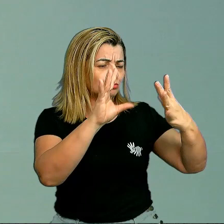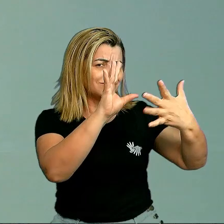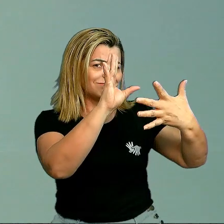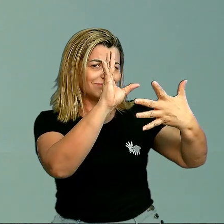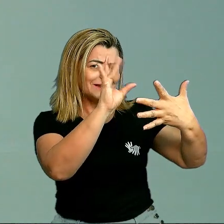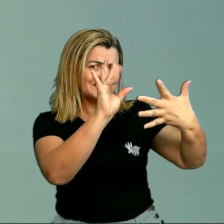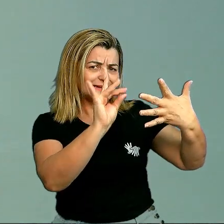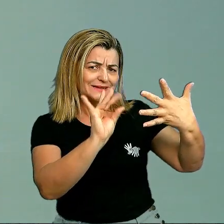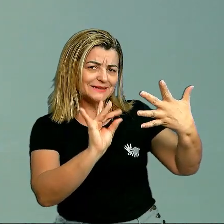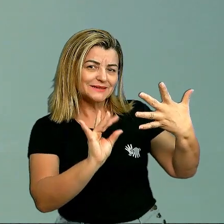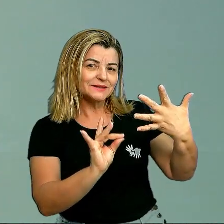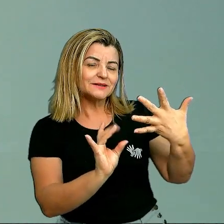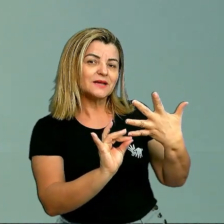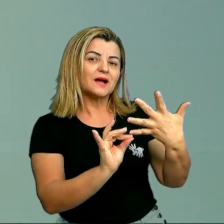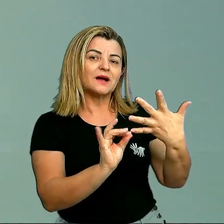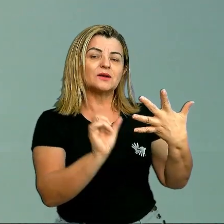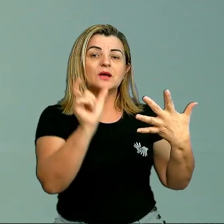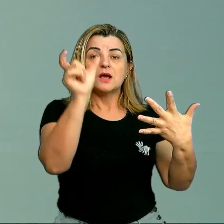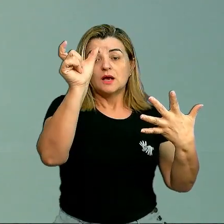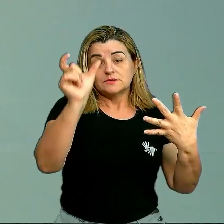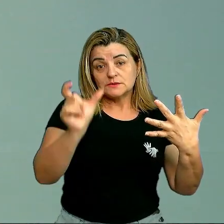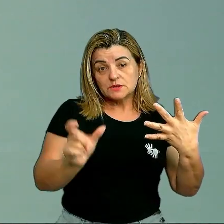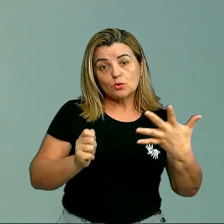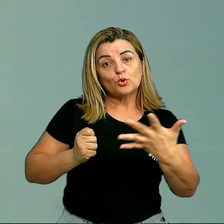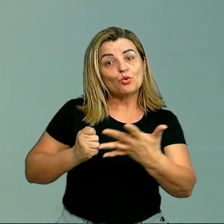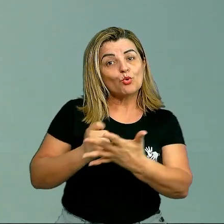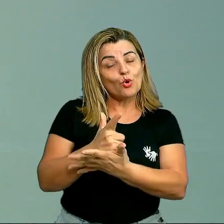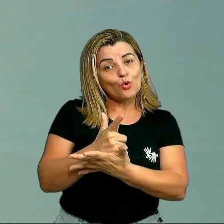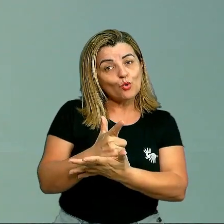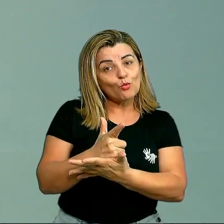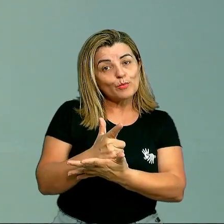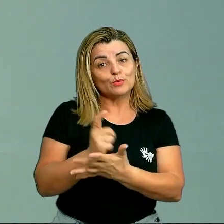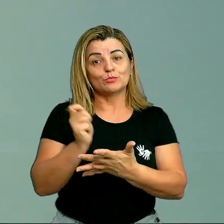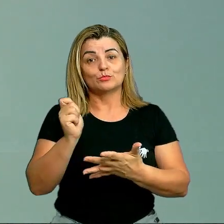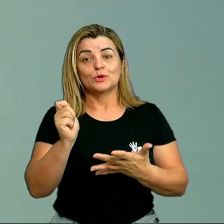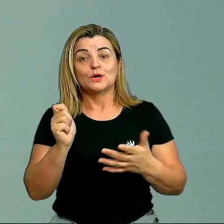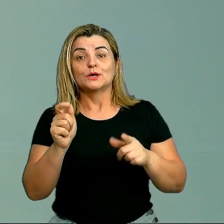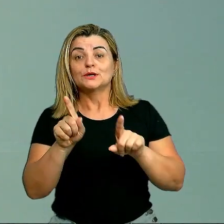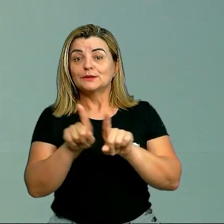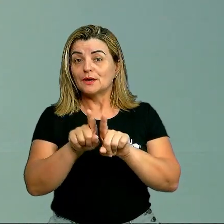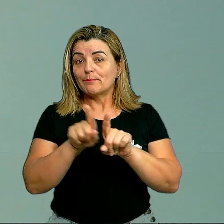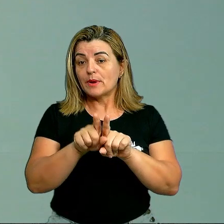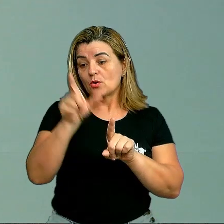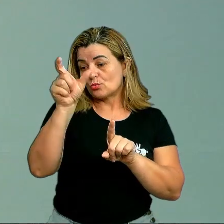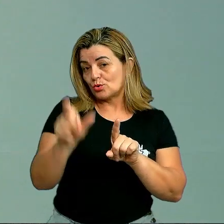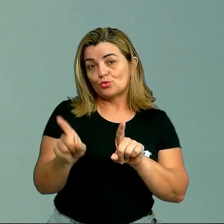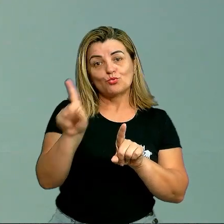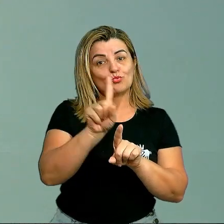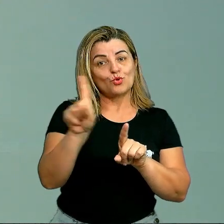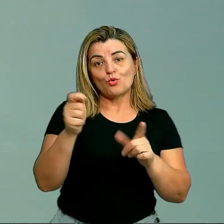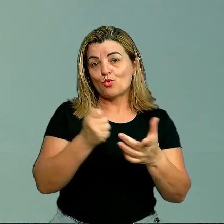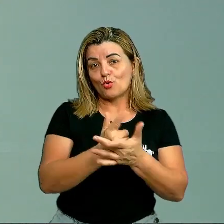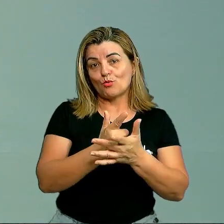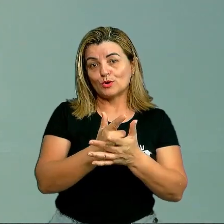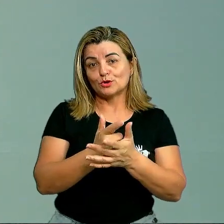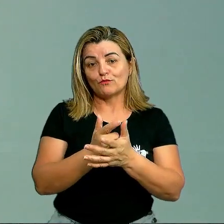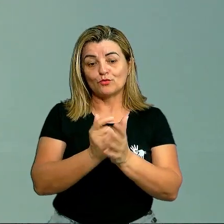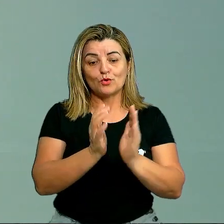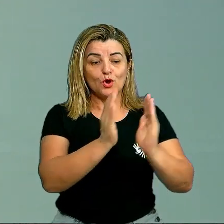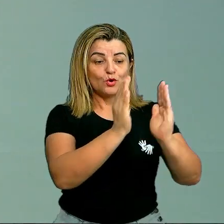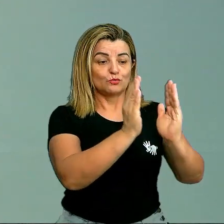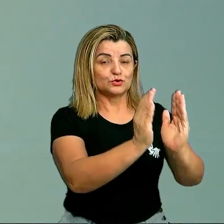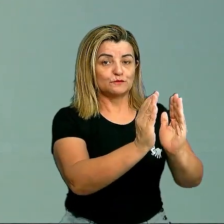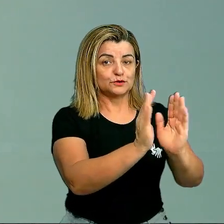Tudo bem? Os que são clientes, os que são potenciais, os que não são. Então eles foram divididos. Tudo bem?